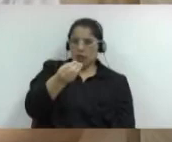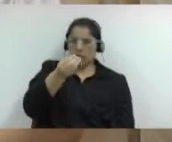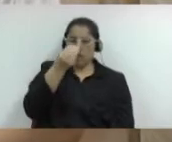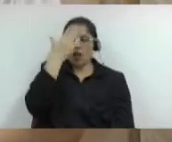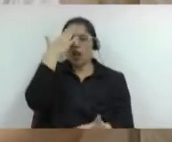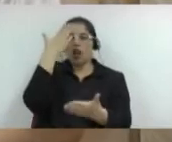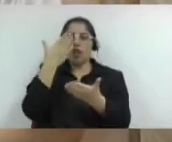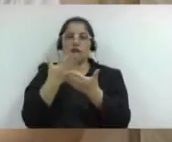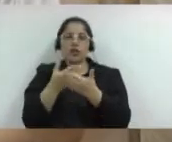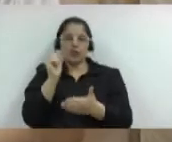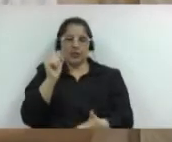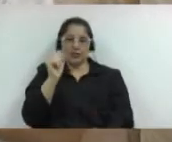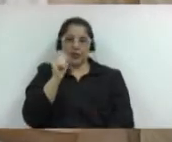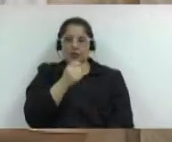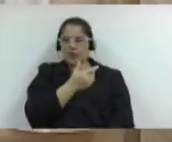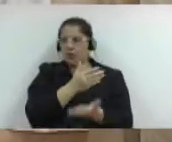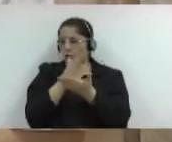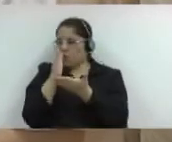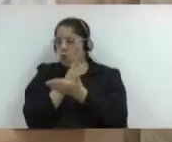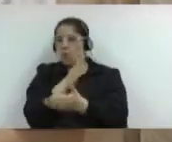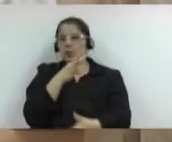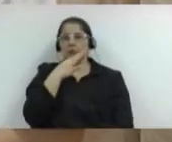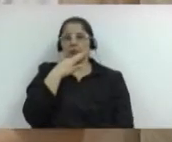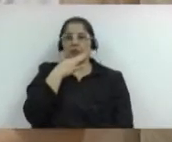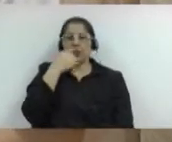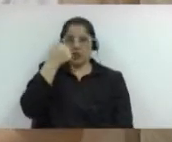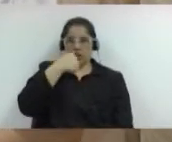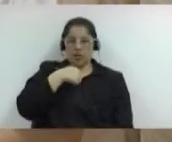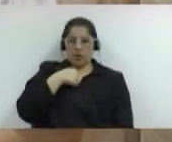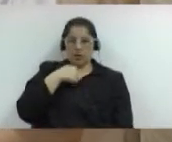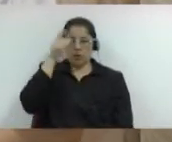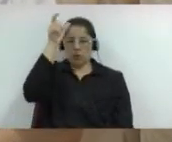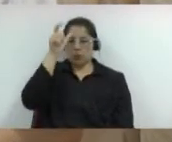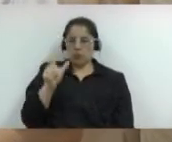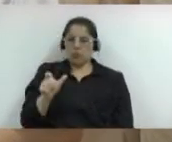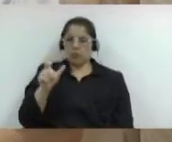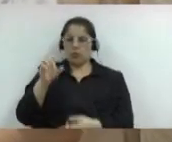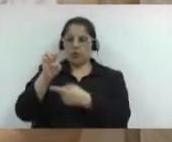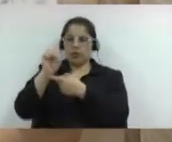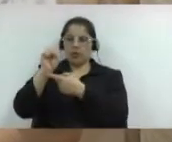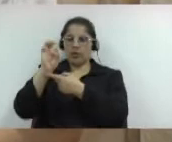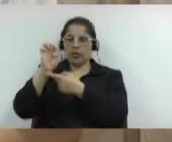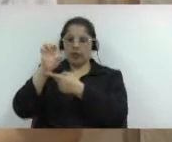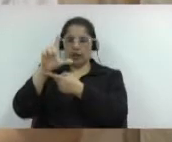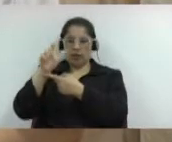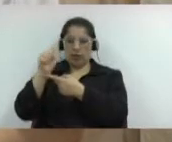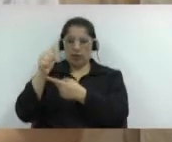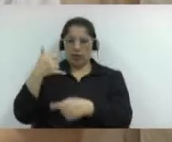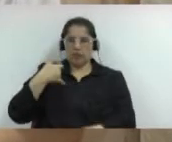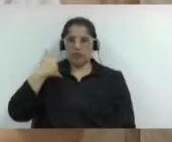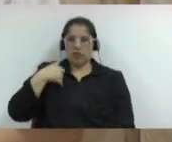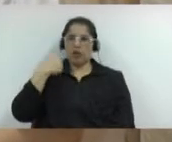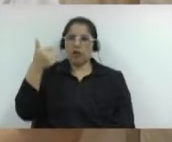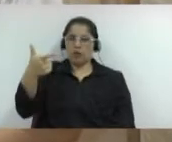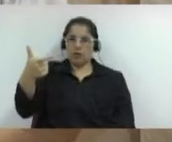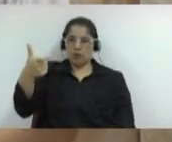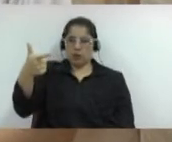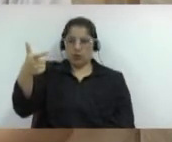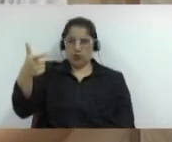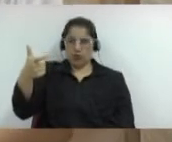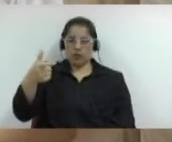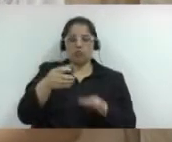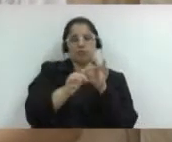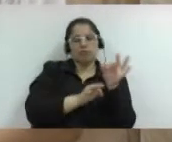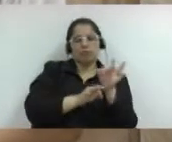vereadores me conheçam. Meu nome é Estela, tenho 12 anos e sou organizadora dessa ação desde sua primeira edição.